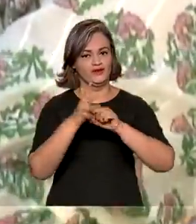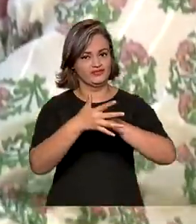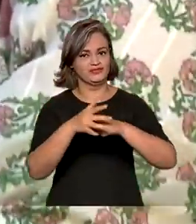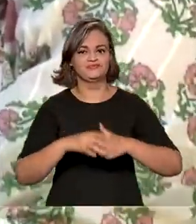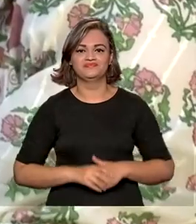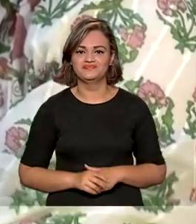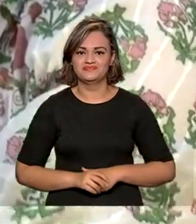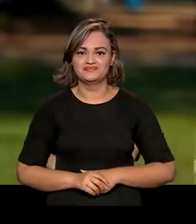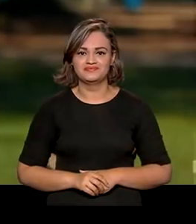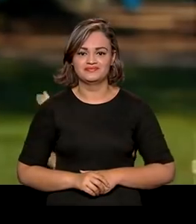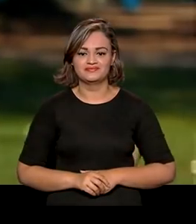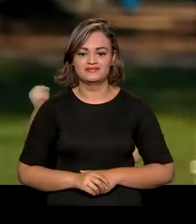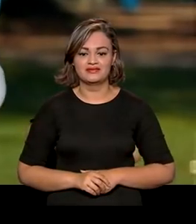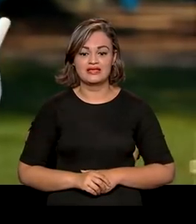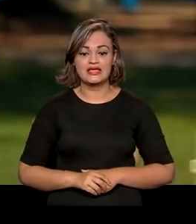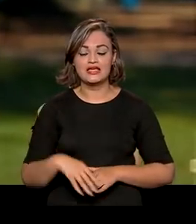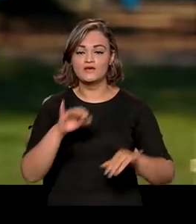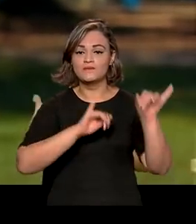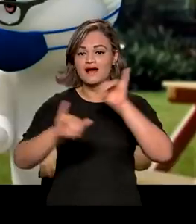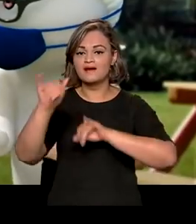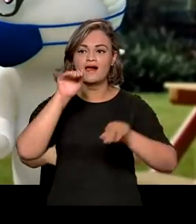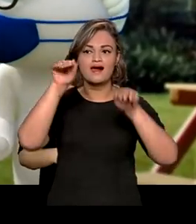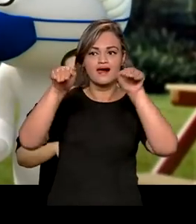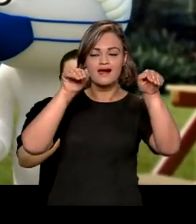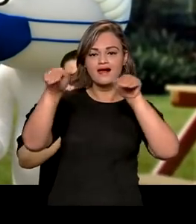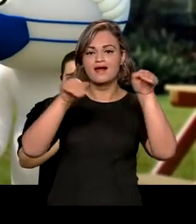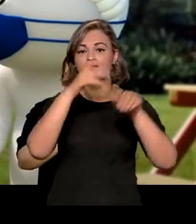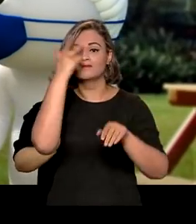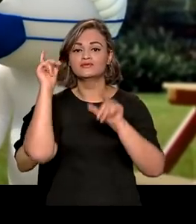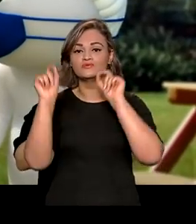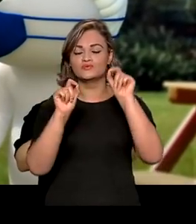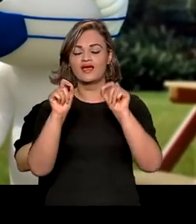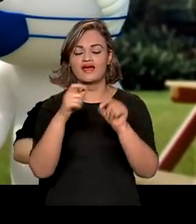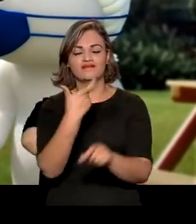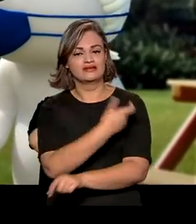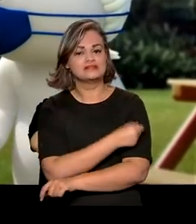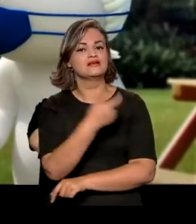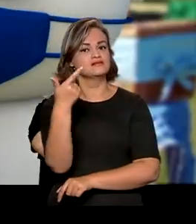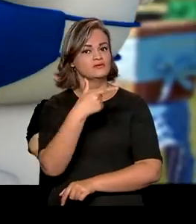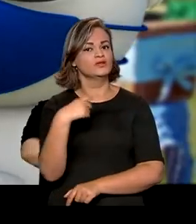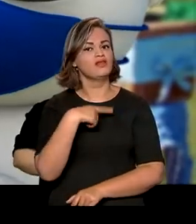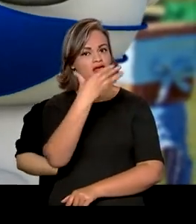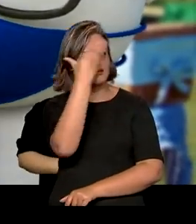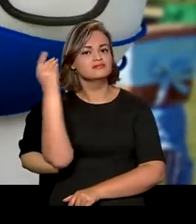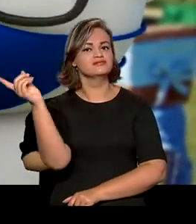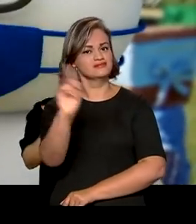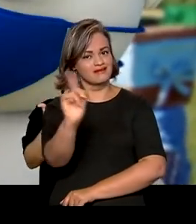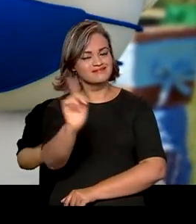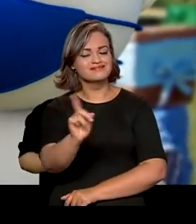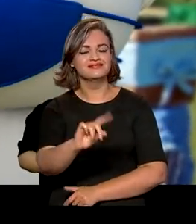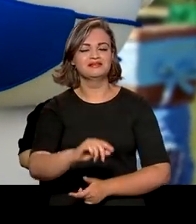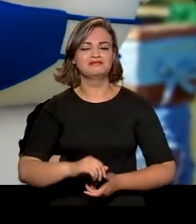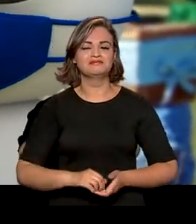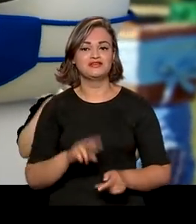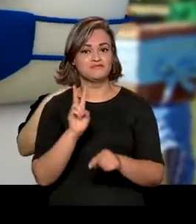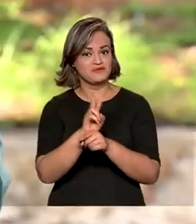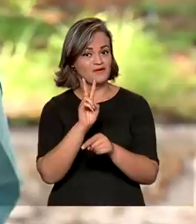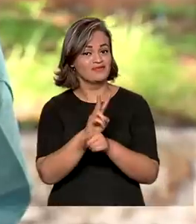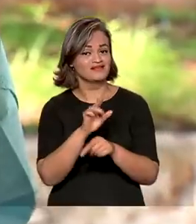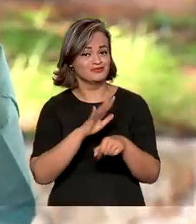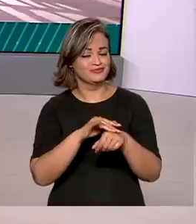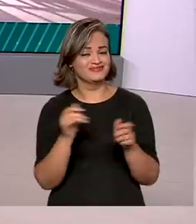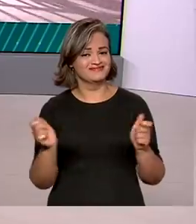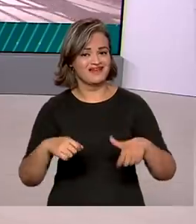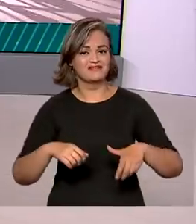covid-19. E uma campanha quer chamar a atenção sobre a importância de não esquecer a segunda dose que protege da